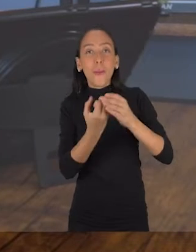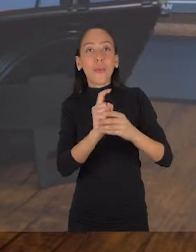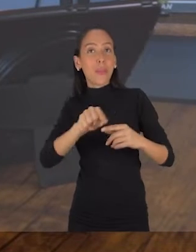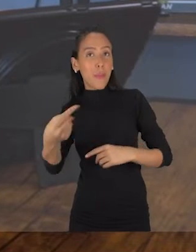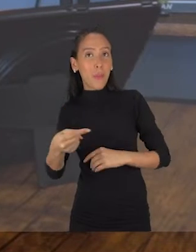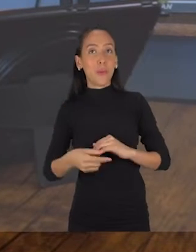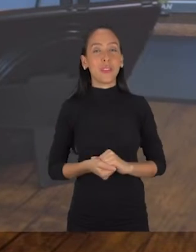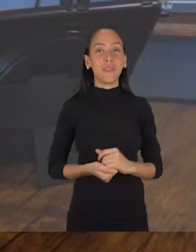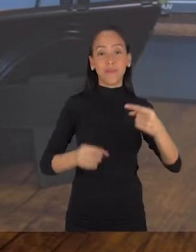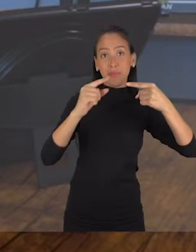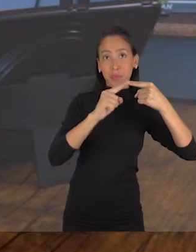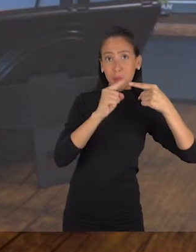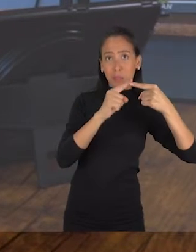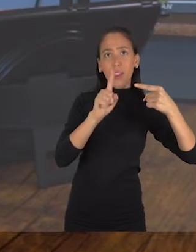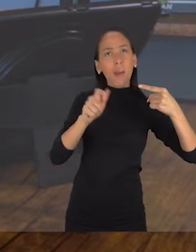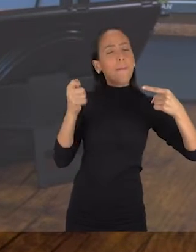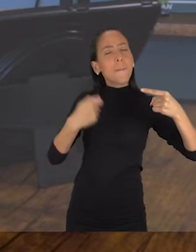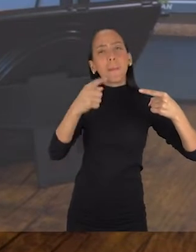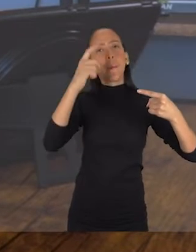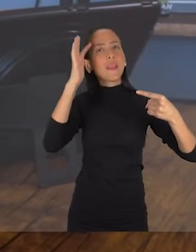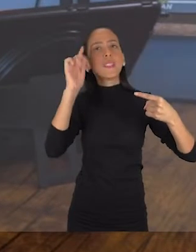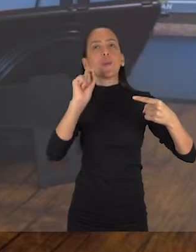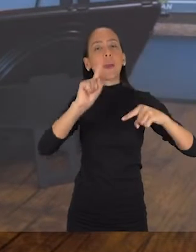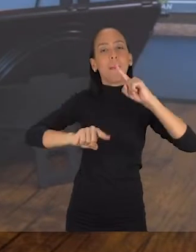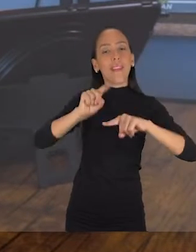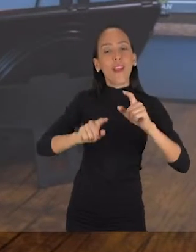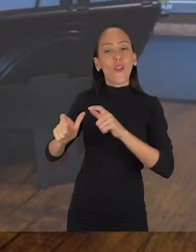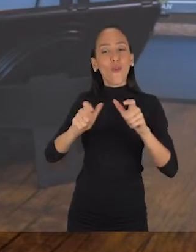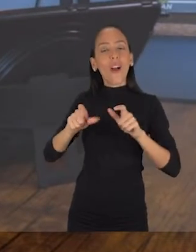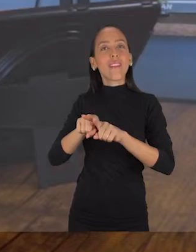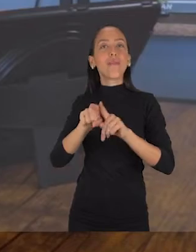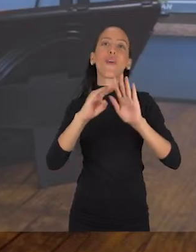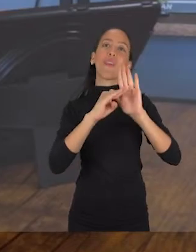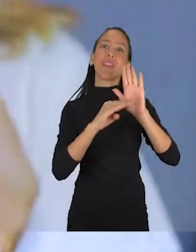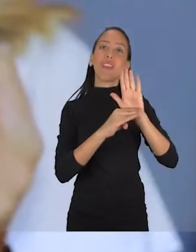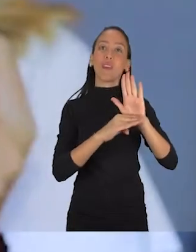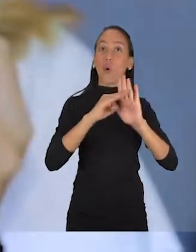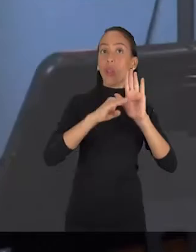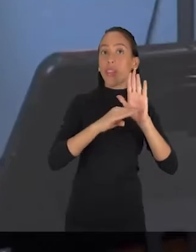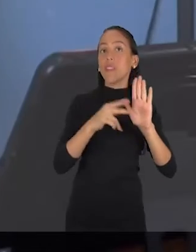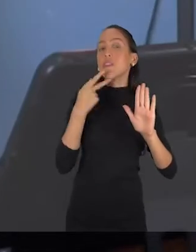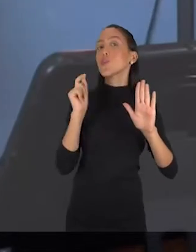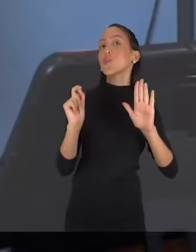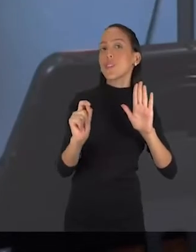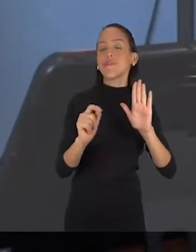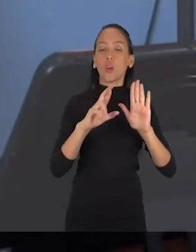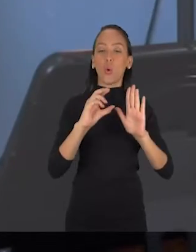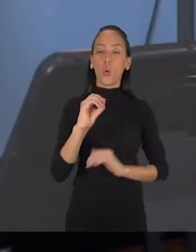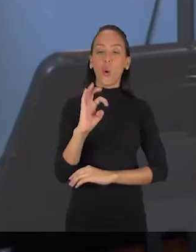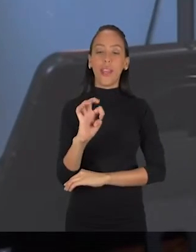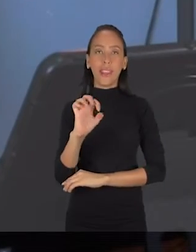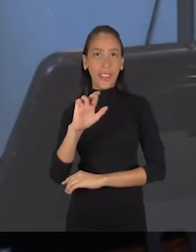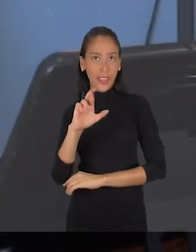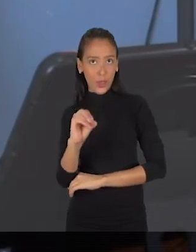importante que você pense em equipamento, em cenário e também em roteiro. Vamos falar então de roteiro. O roteiro é a sua ideia